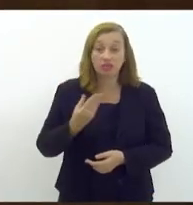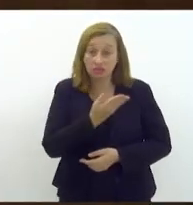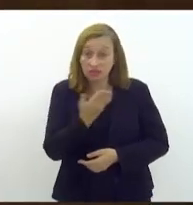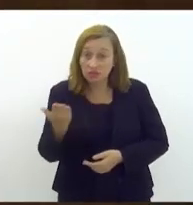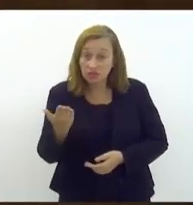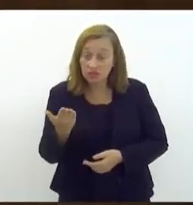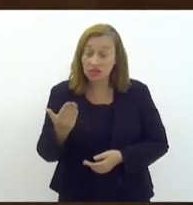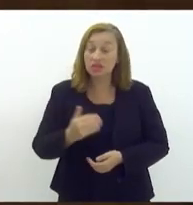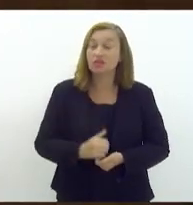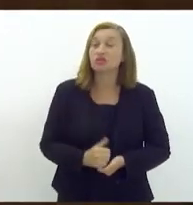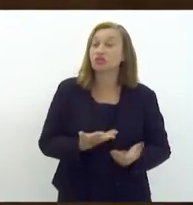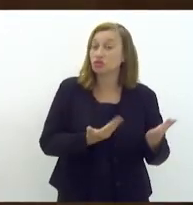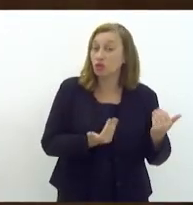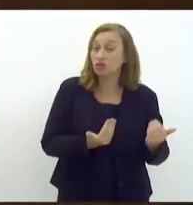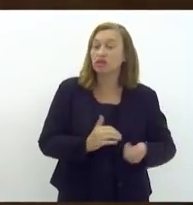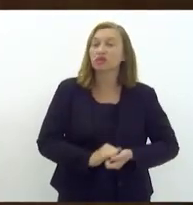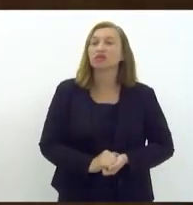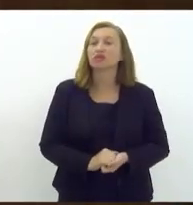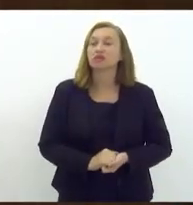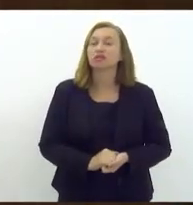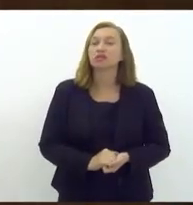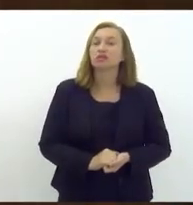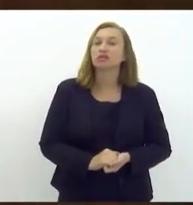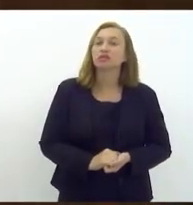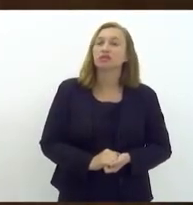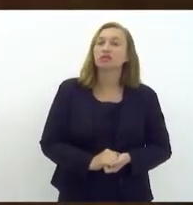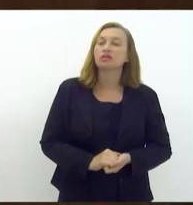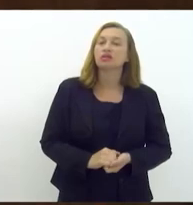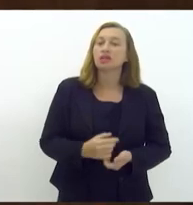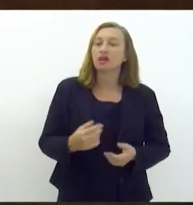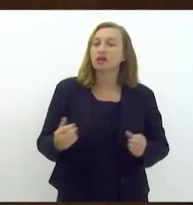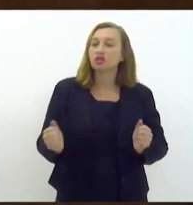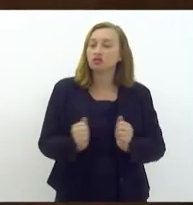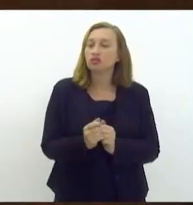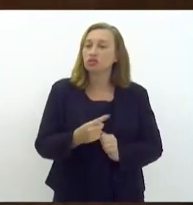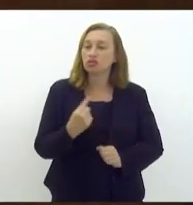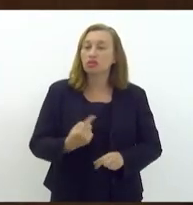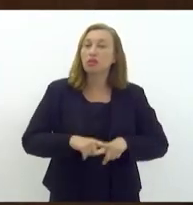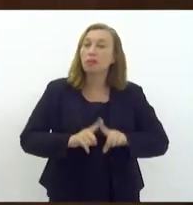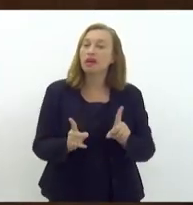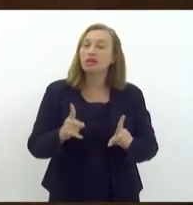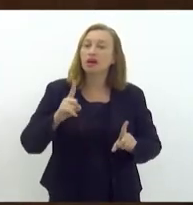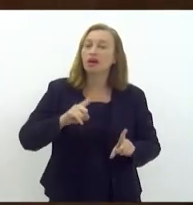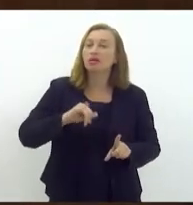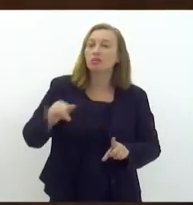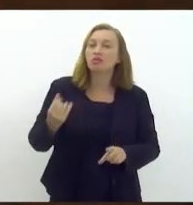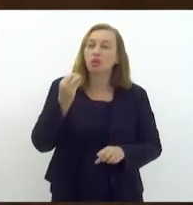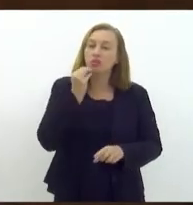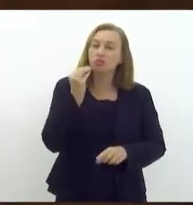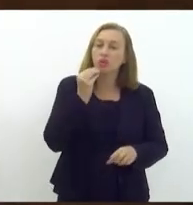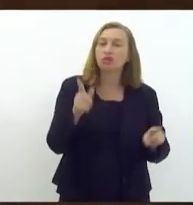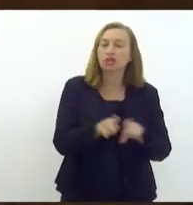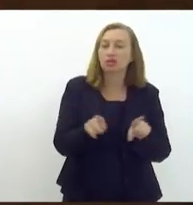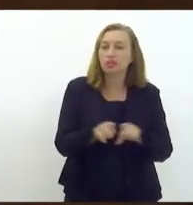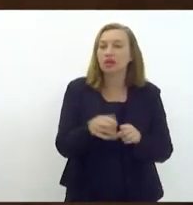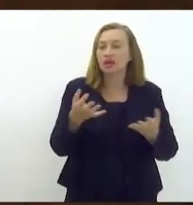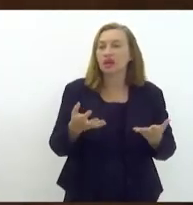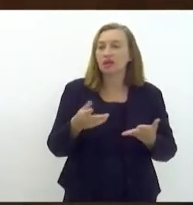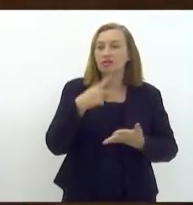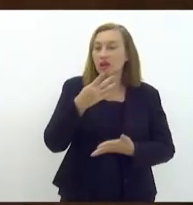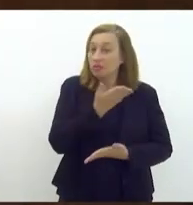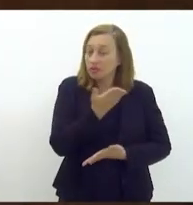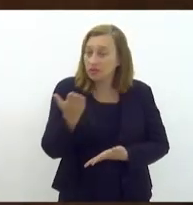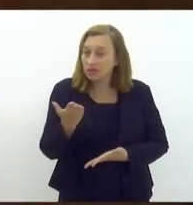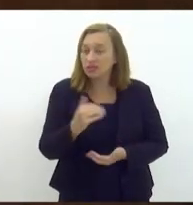de todos os jovens muito próximos do parlamento mas aproveitar a oportunidade quero também dar uma luz para